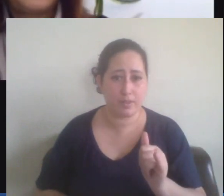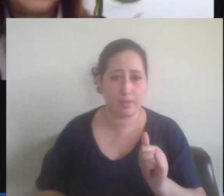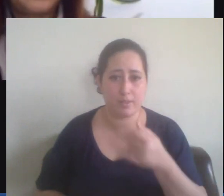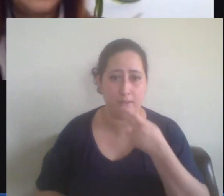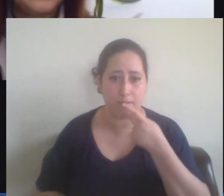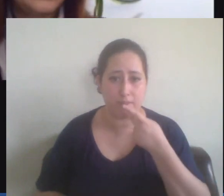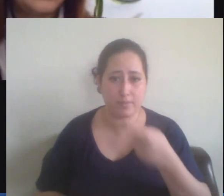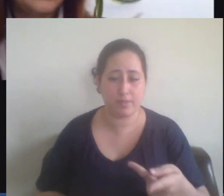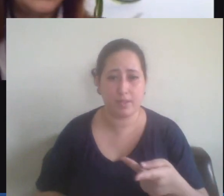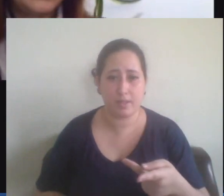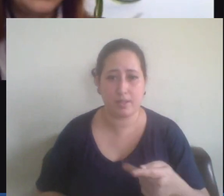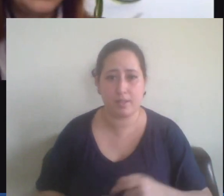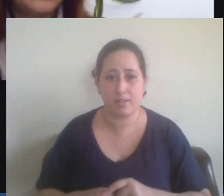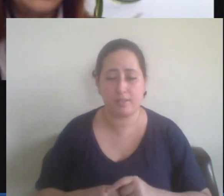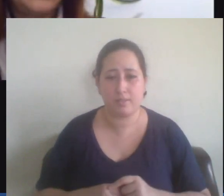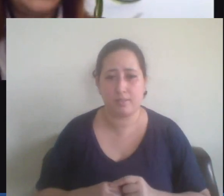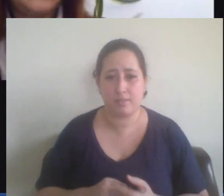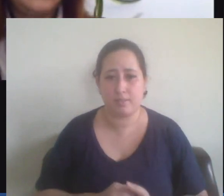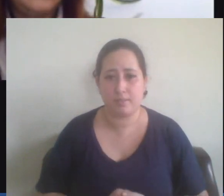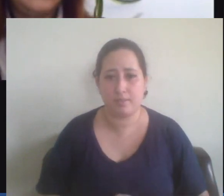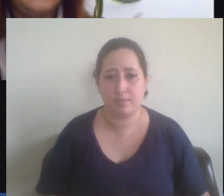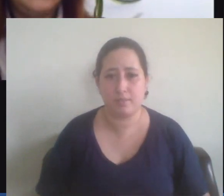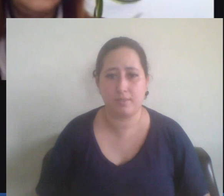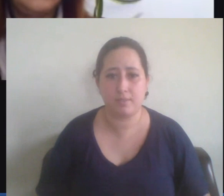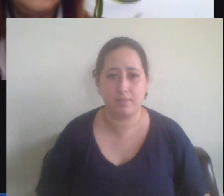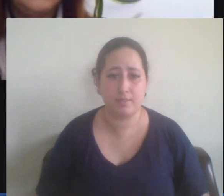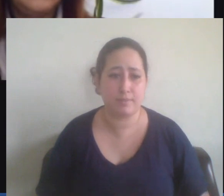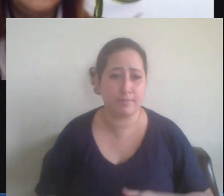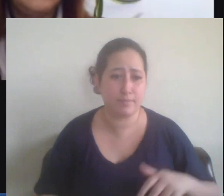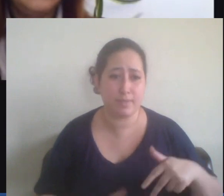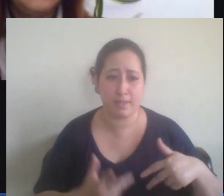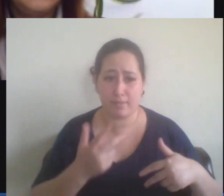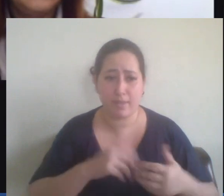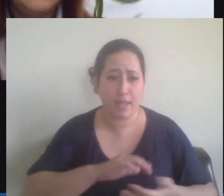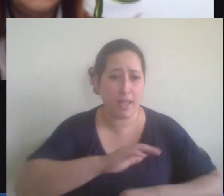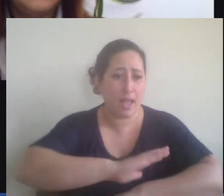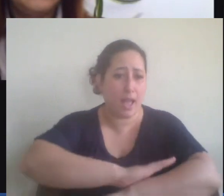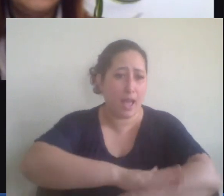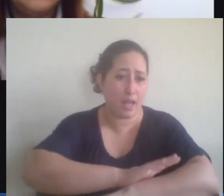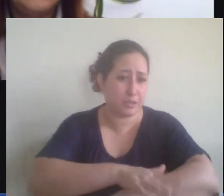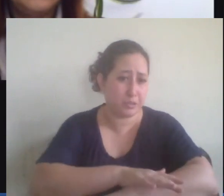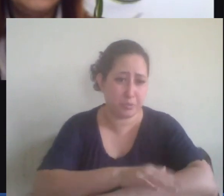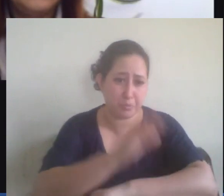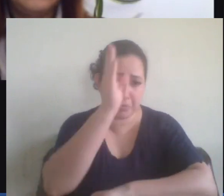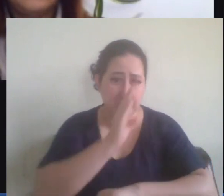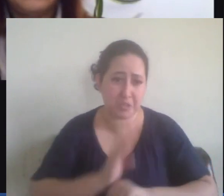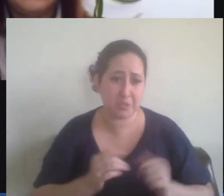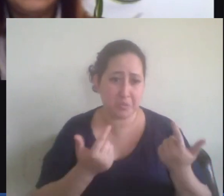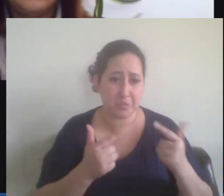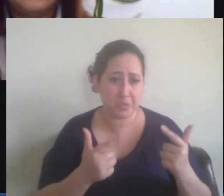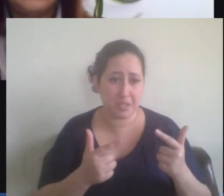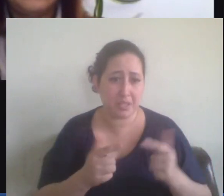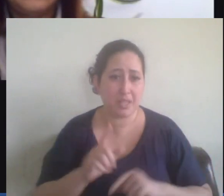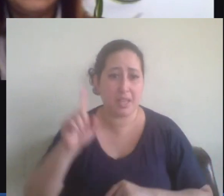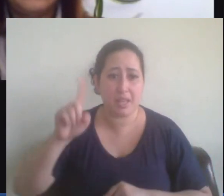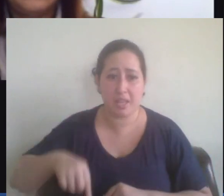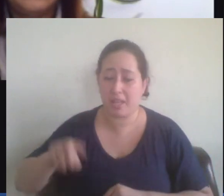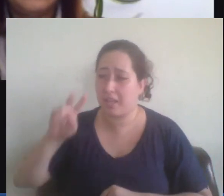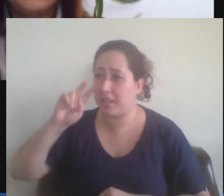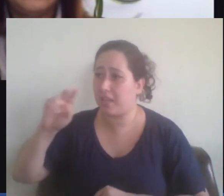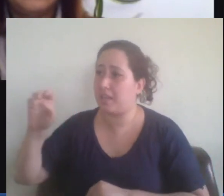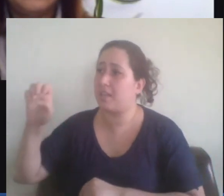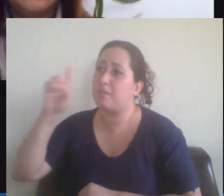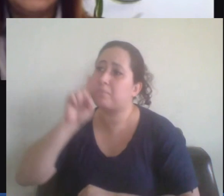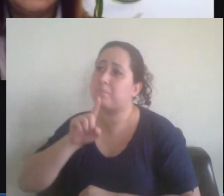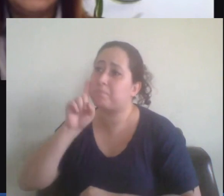nessa semana de que o racismo no Brasil não existe é uma importação do que ele viu nos Estados